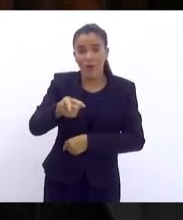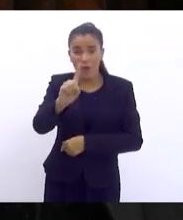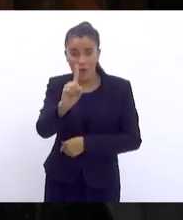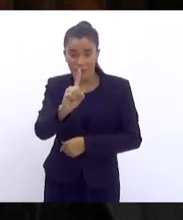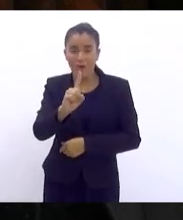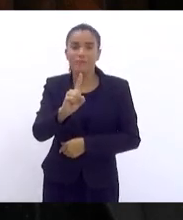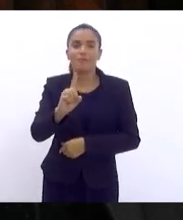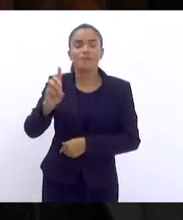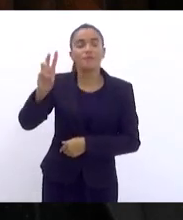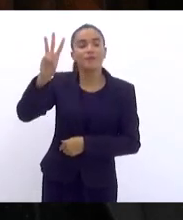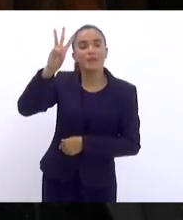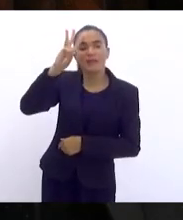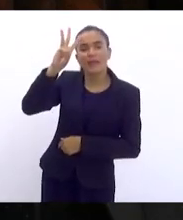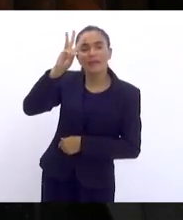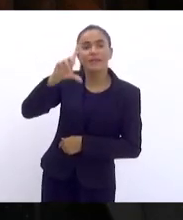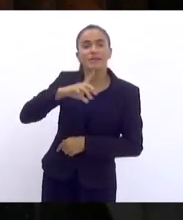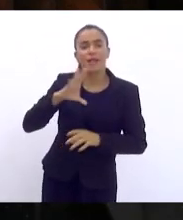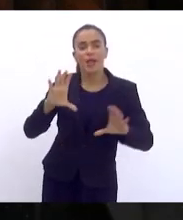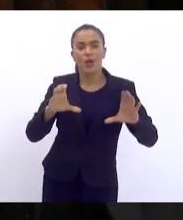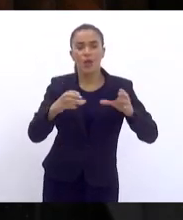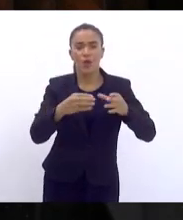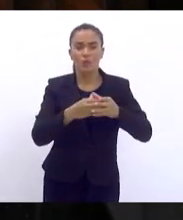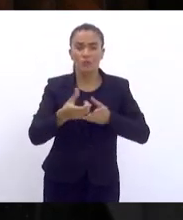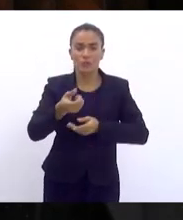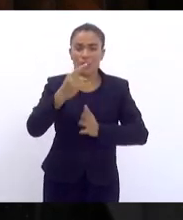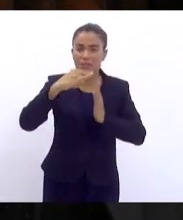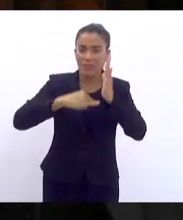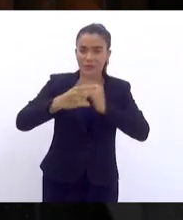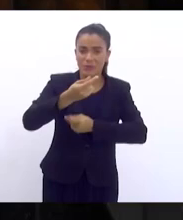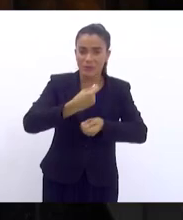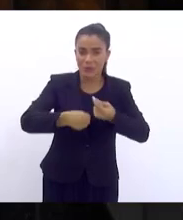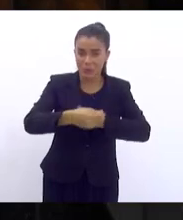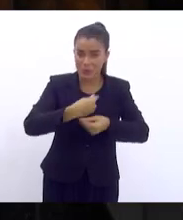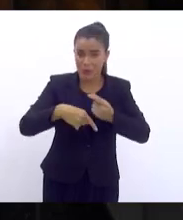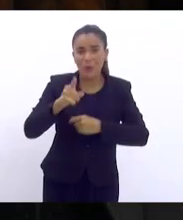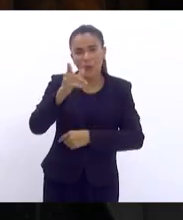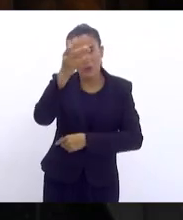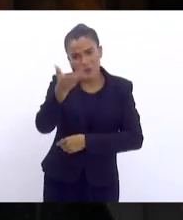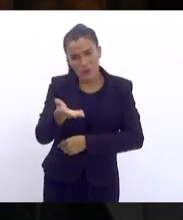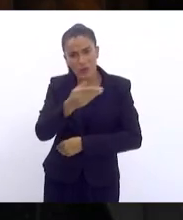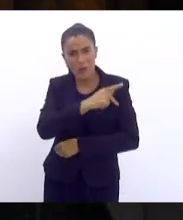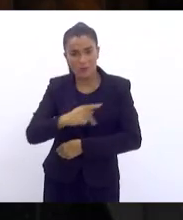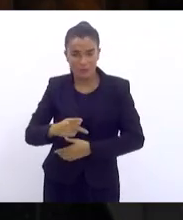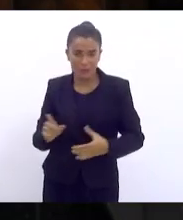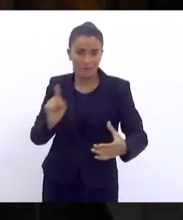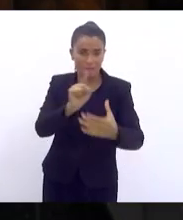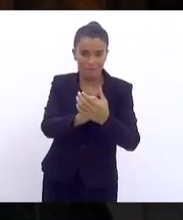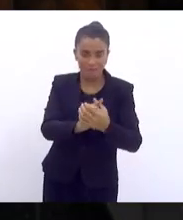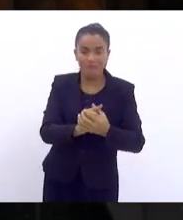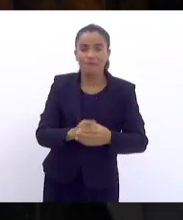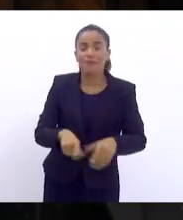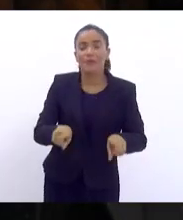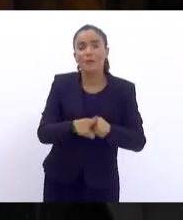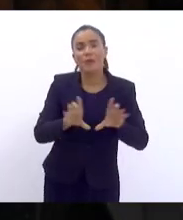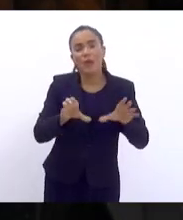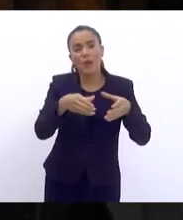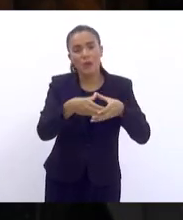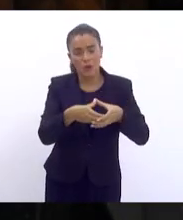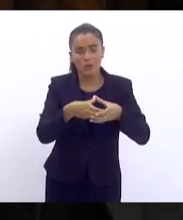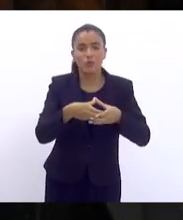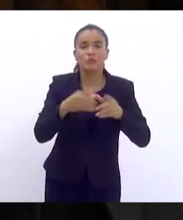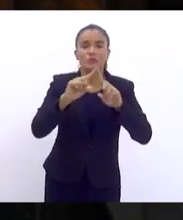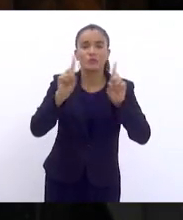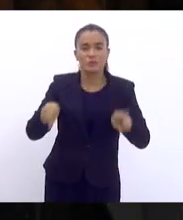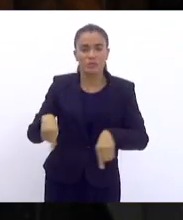Às terças, tem comissão de tributação, que a vossa excelência faz parte. Tem reunião da comissão de servidores